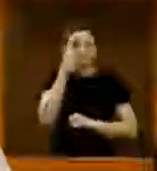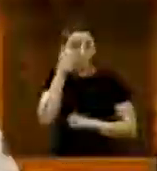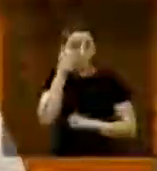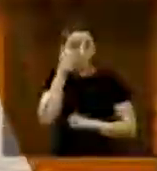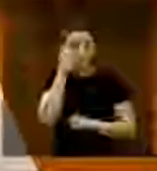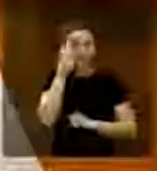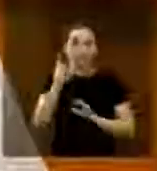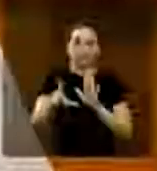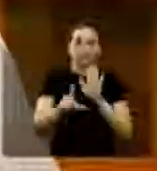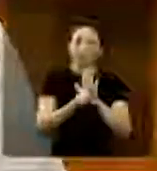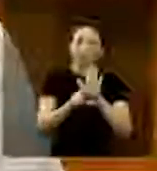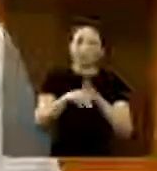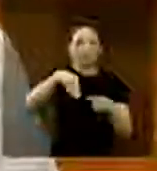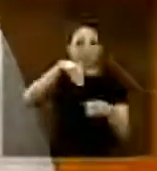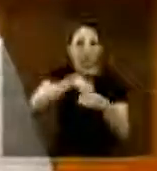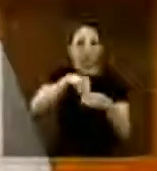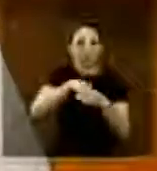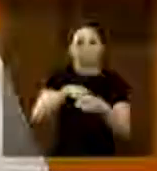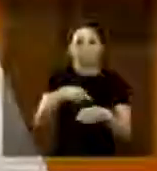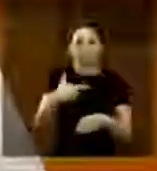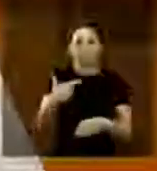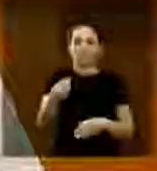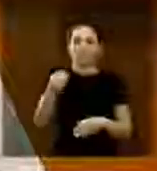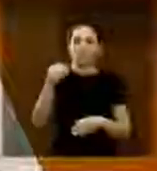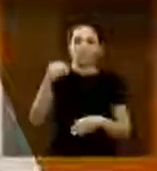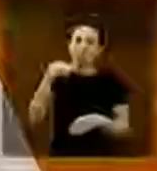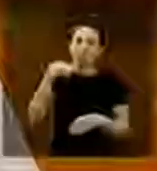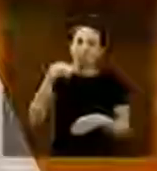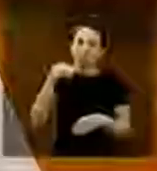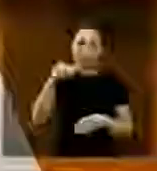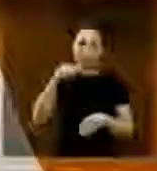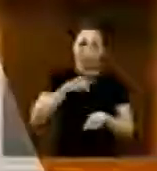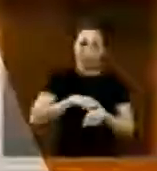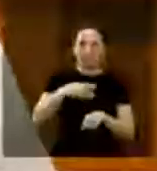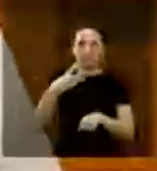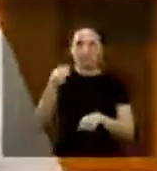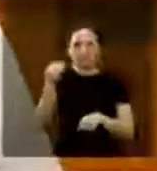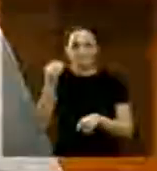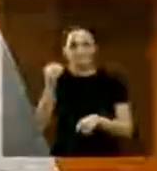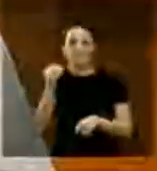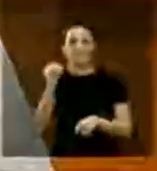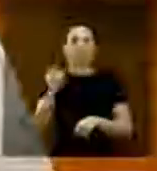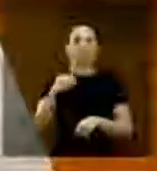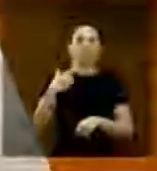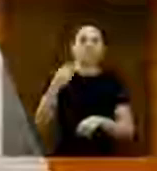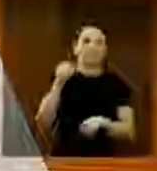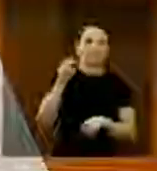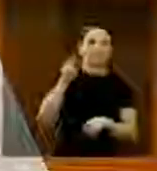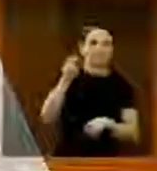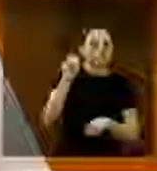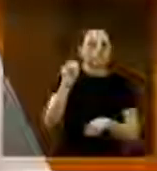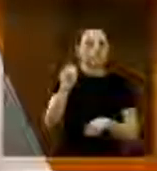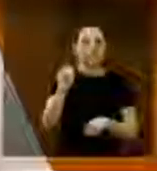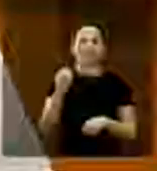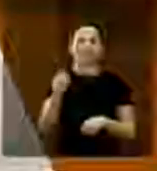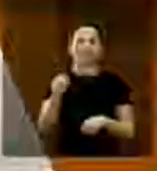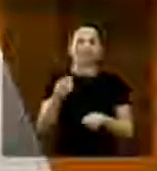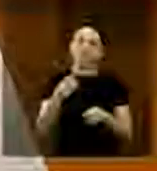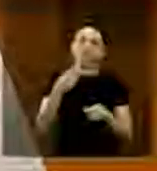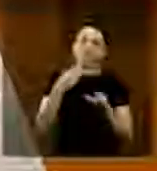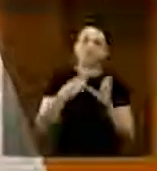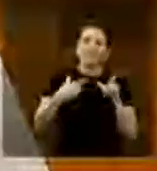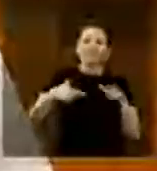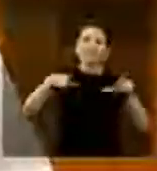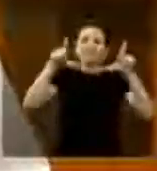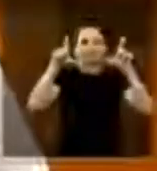por conta da legislação eleitoral, das 20h30 até as 20h50, a TV Câmara transmitirá o horário eleitoral